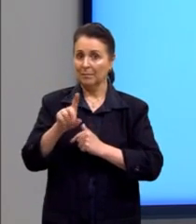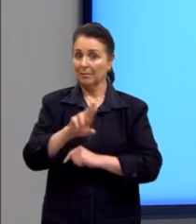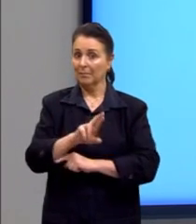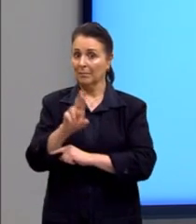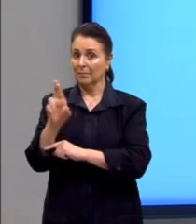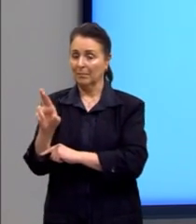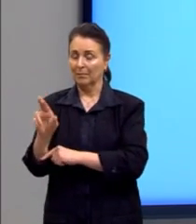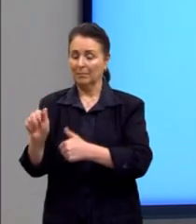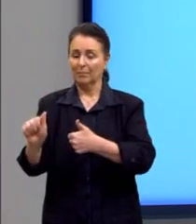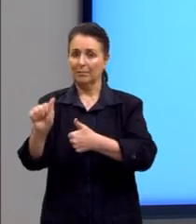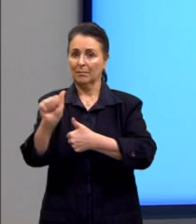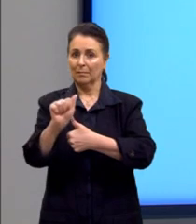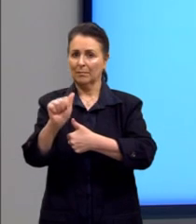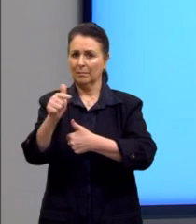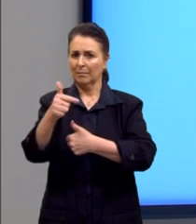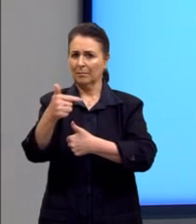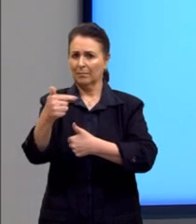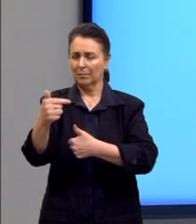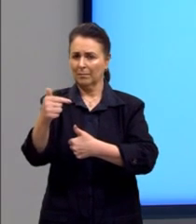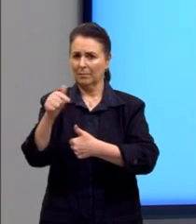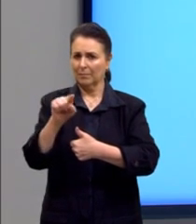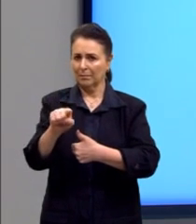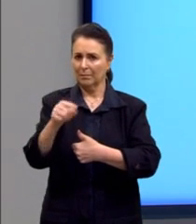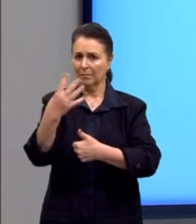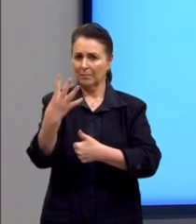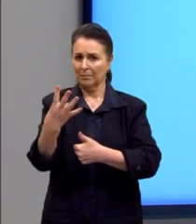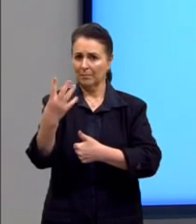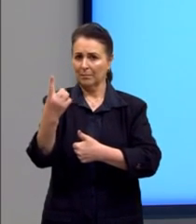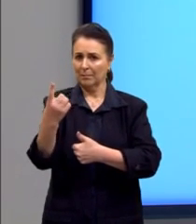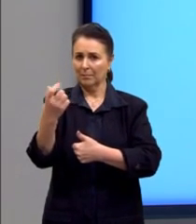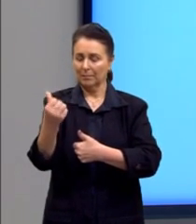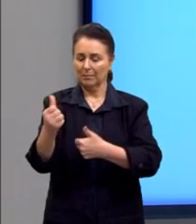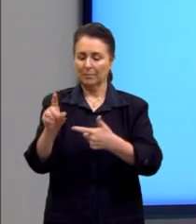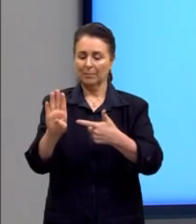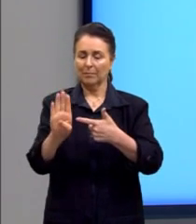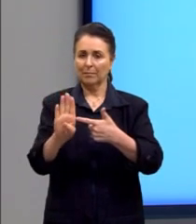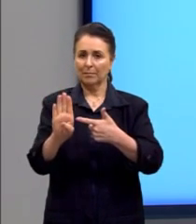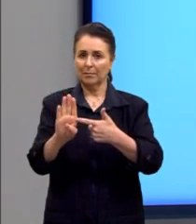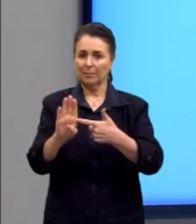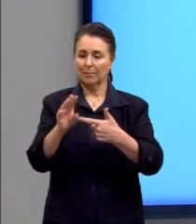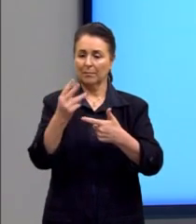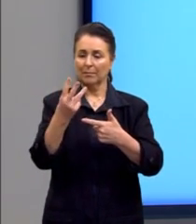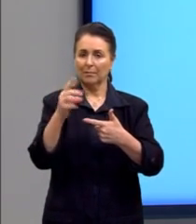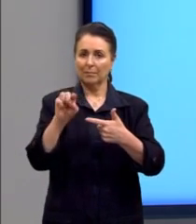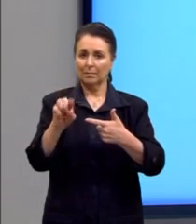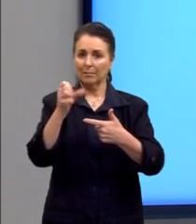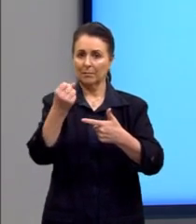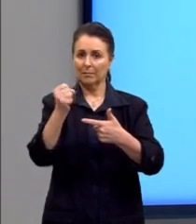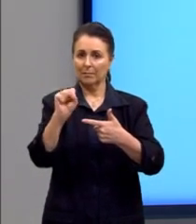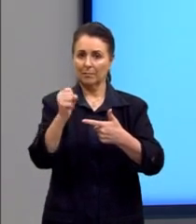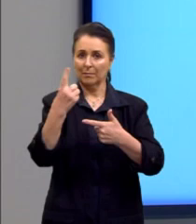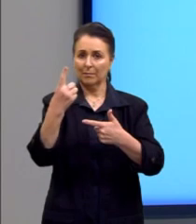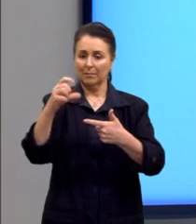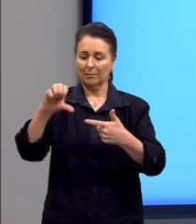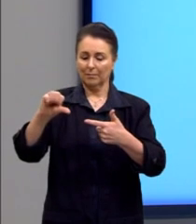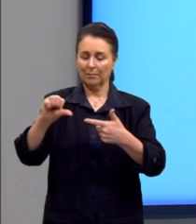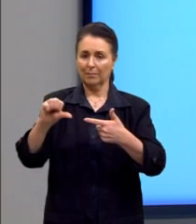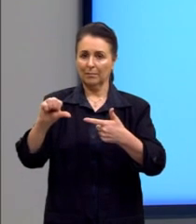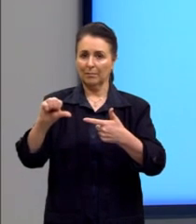letra A, R$.416, letra B, R$.819